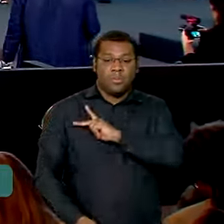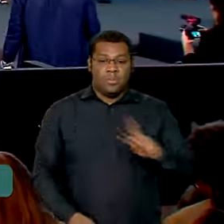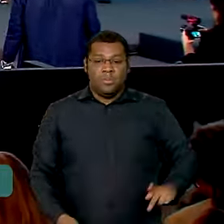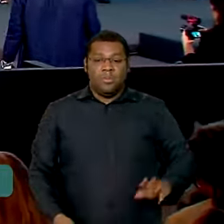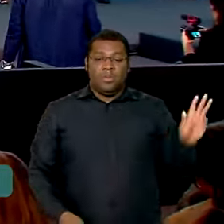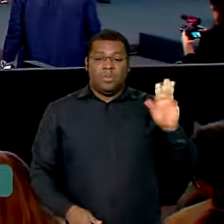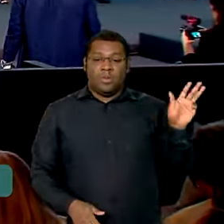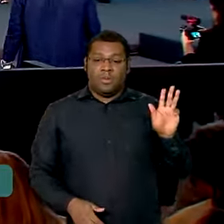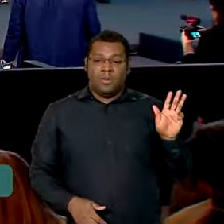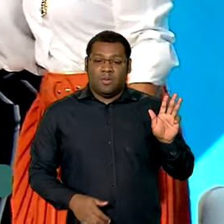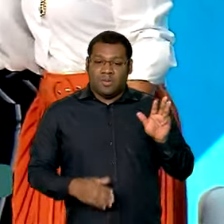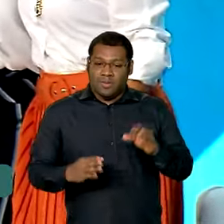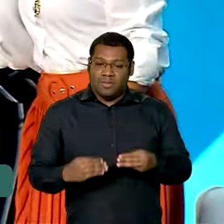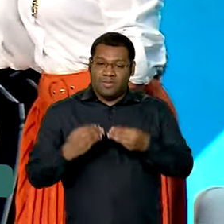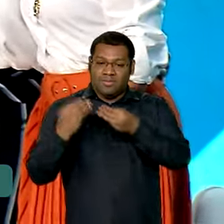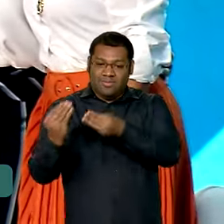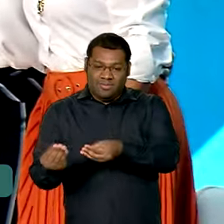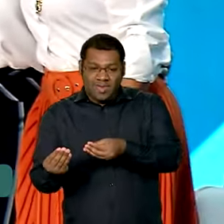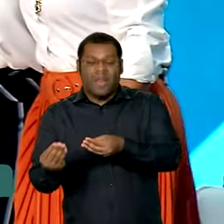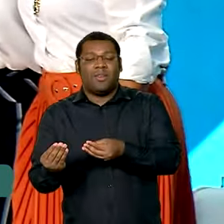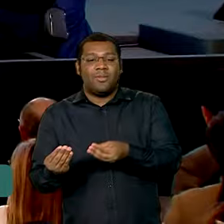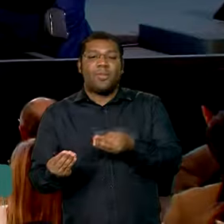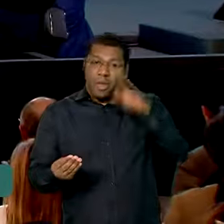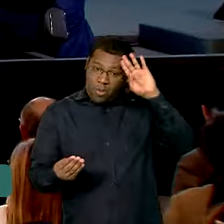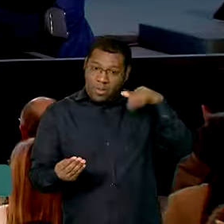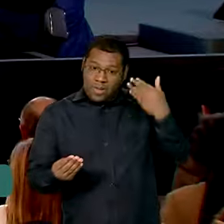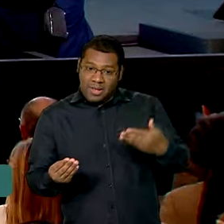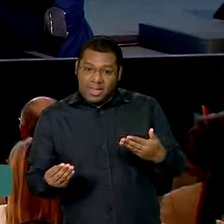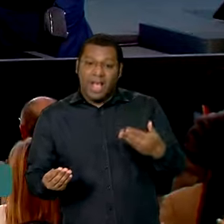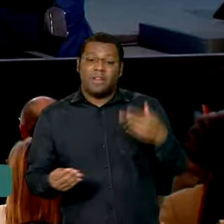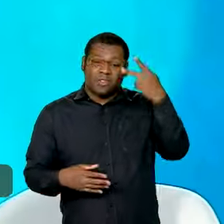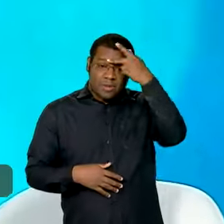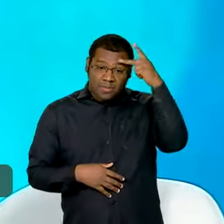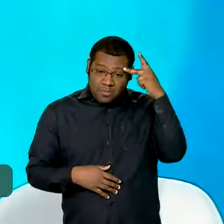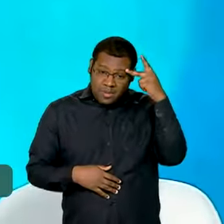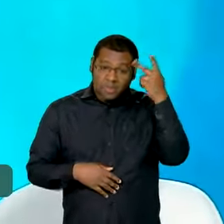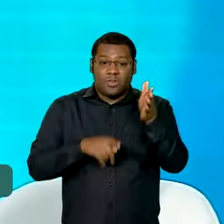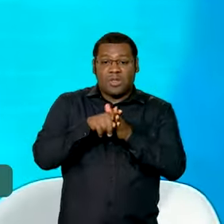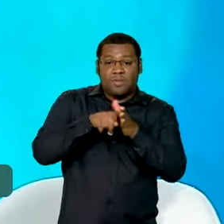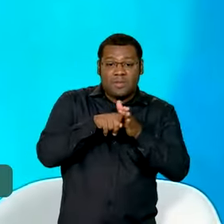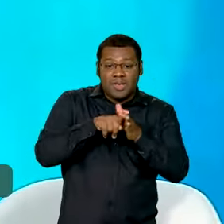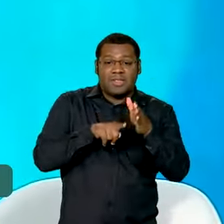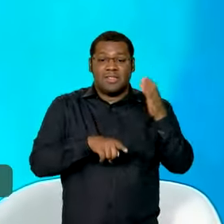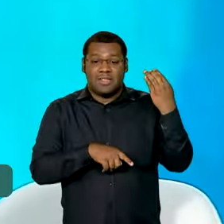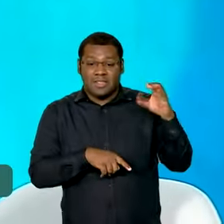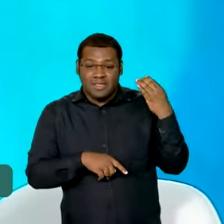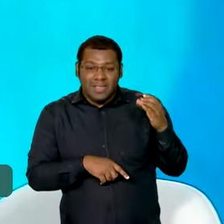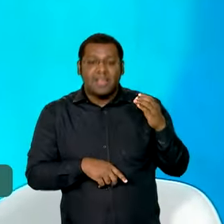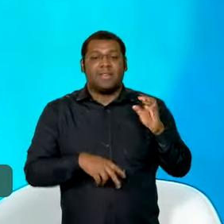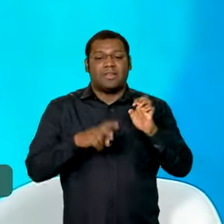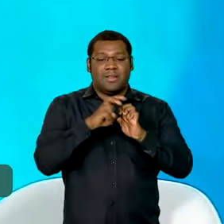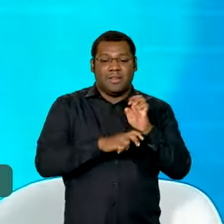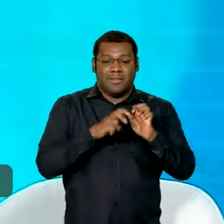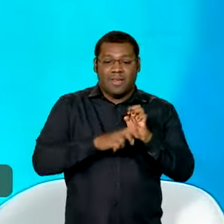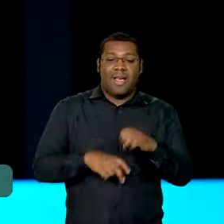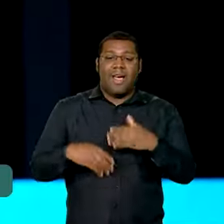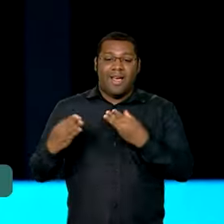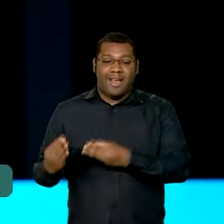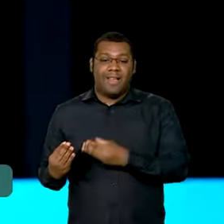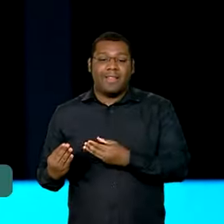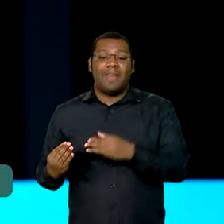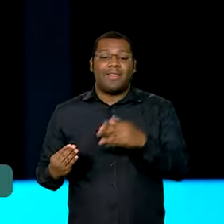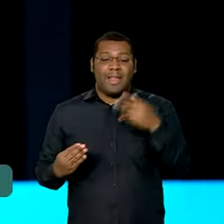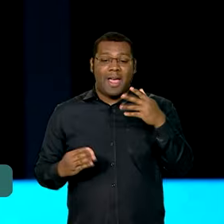a entrega de insígnias e homenagens a pesquisadores e cientistas da Embrapa e recebeu uma muda de Pequim sem espinhos.